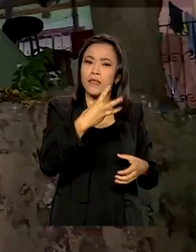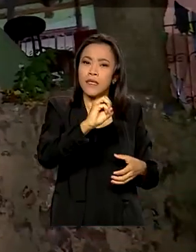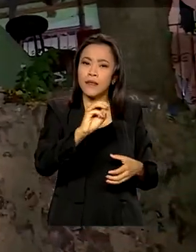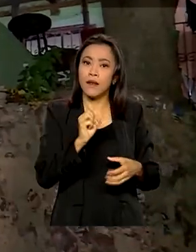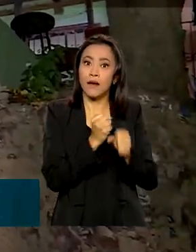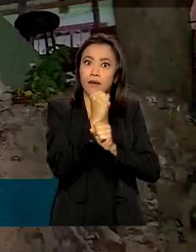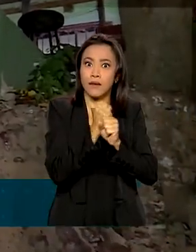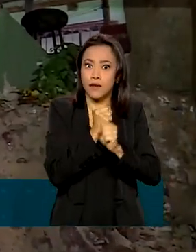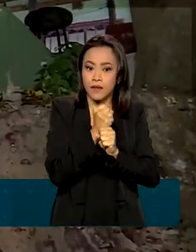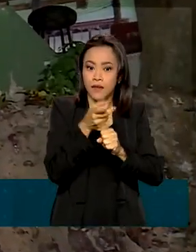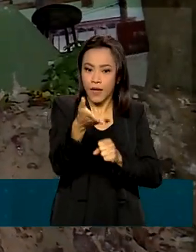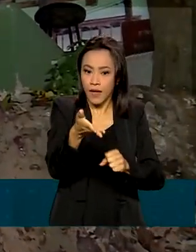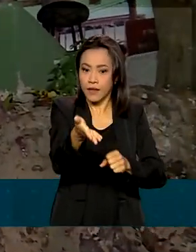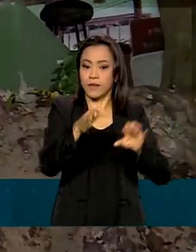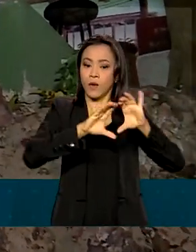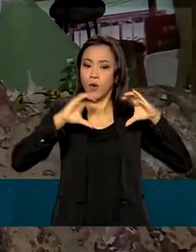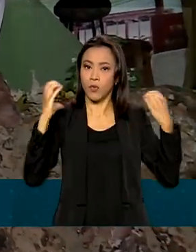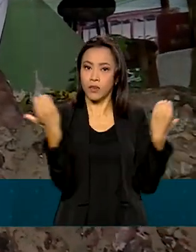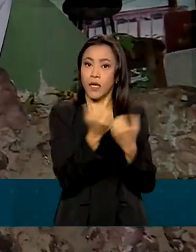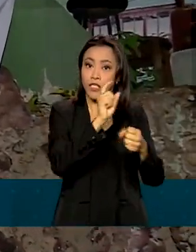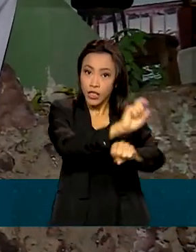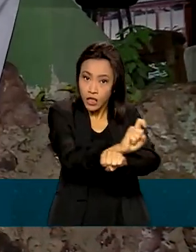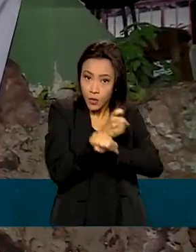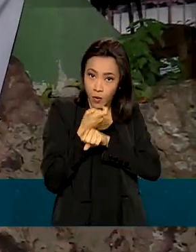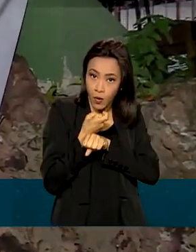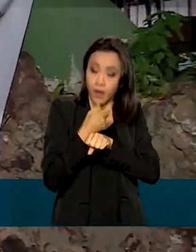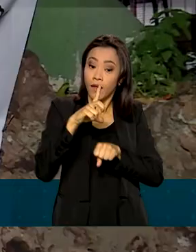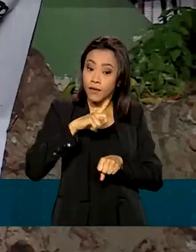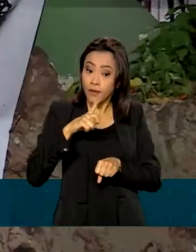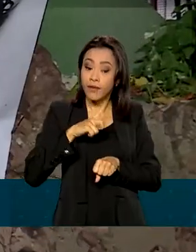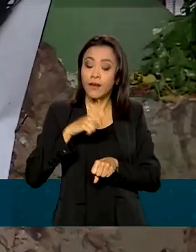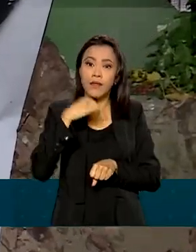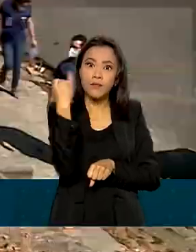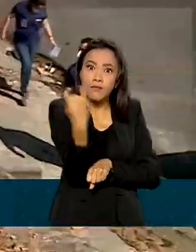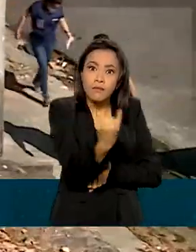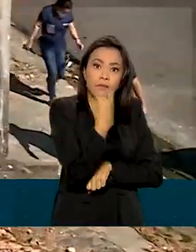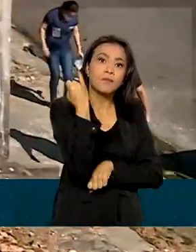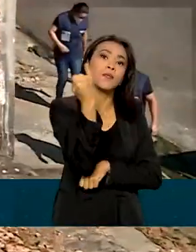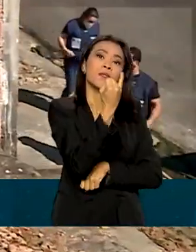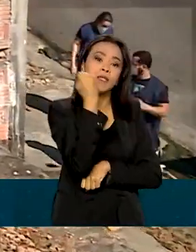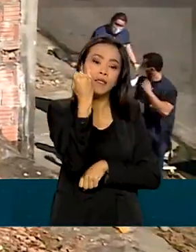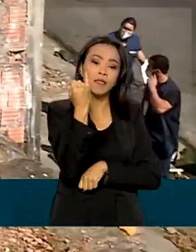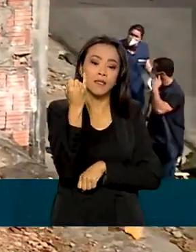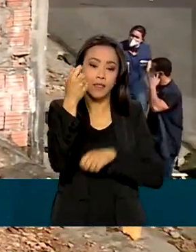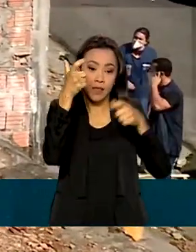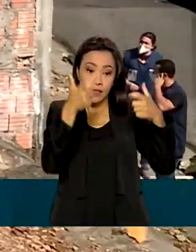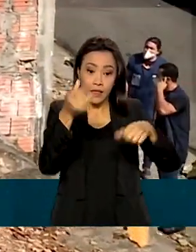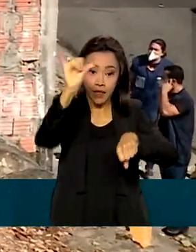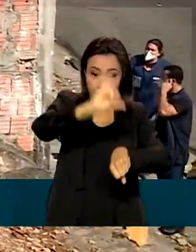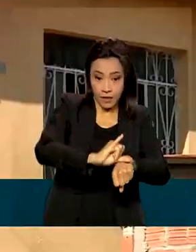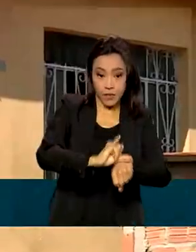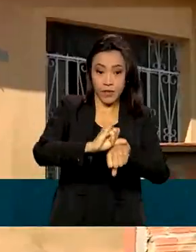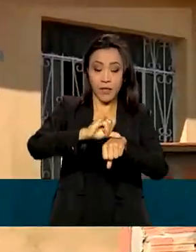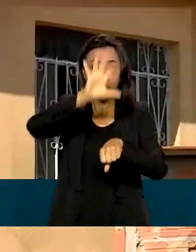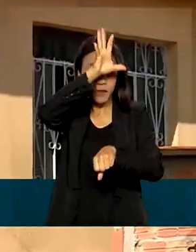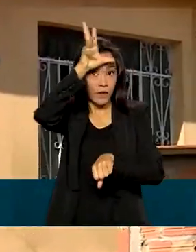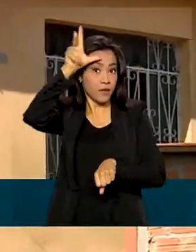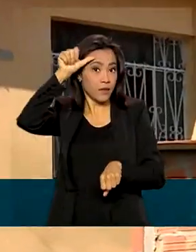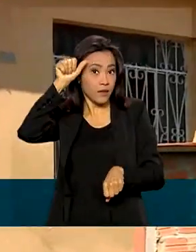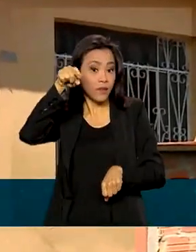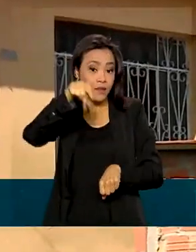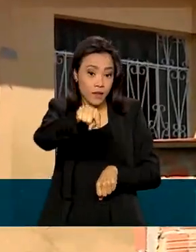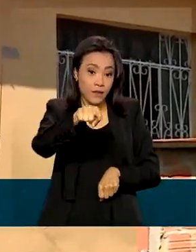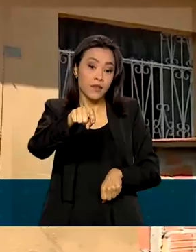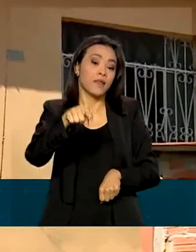comunidade tem grande importância na formação étnica da capital amazonense. Em Manaus, o trabalho do censo quilombola